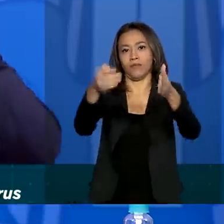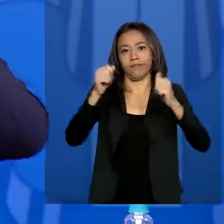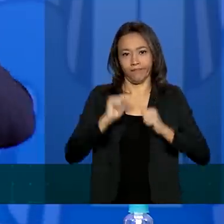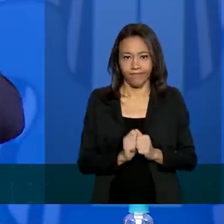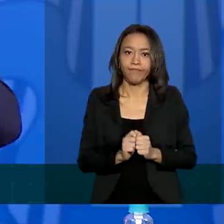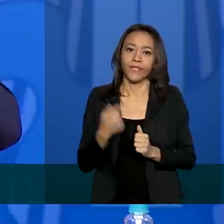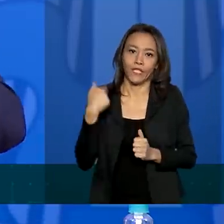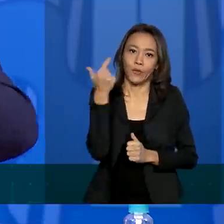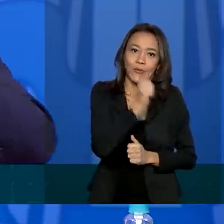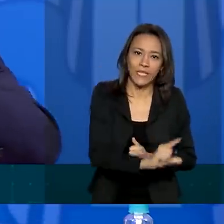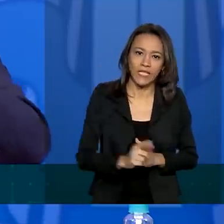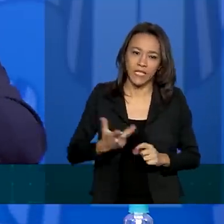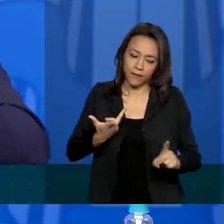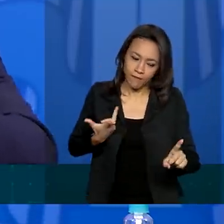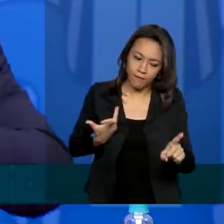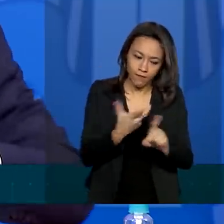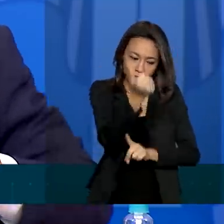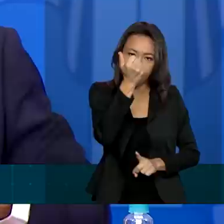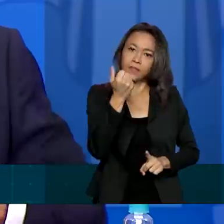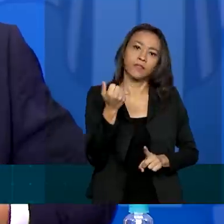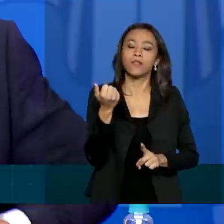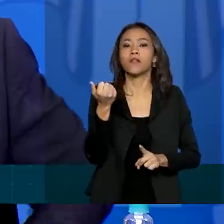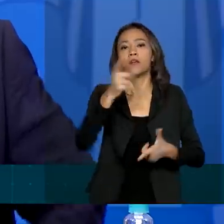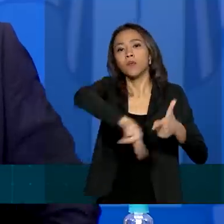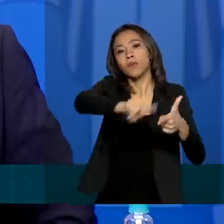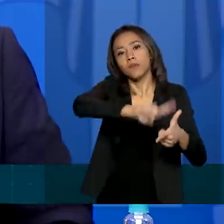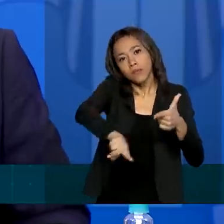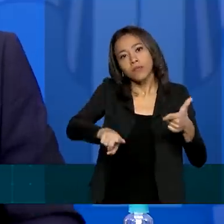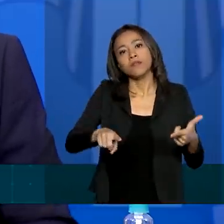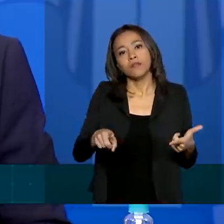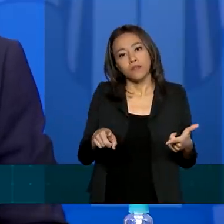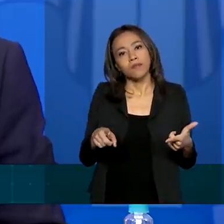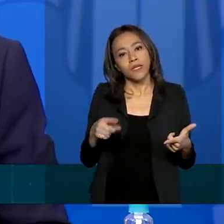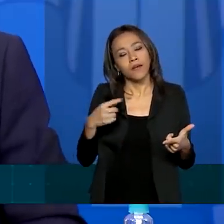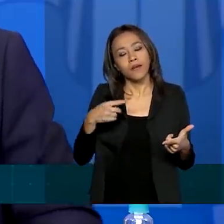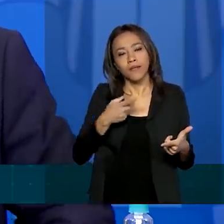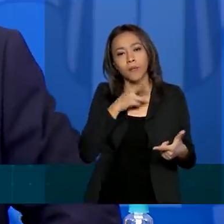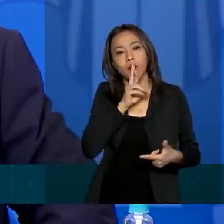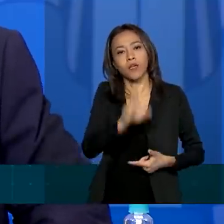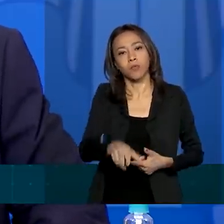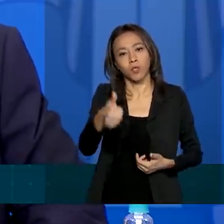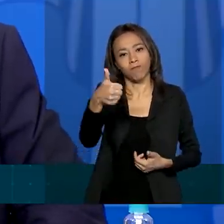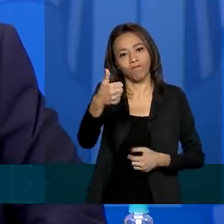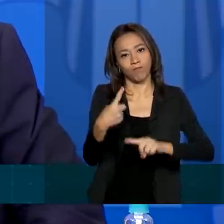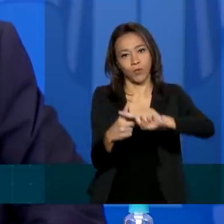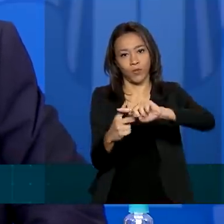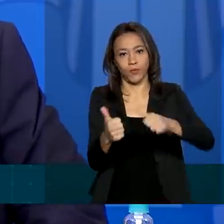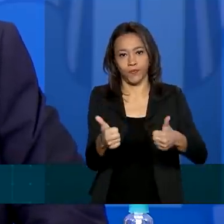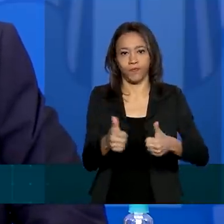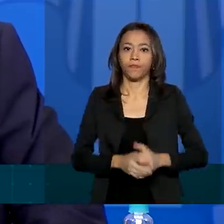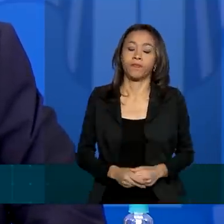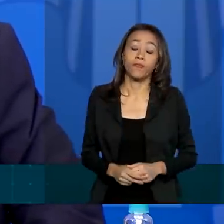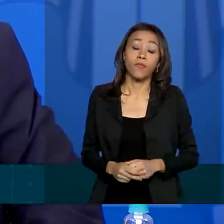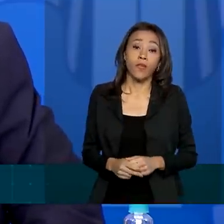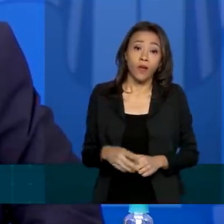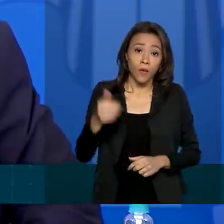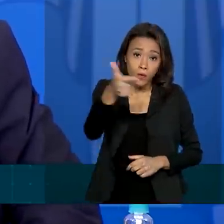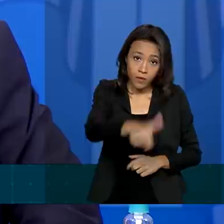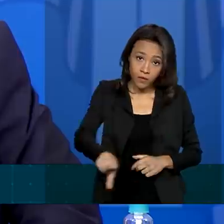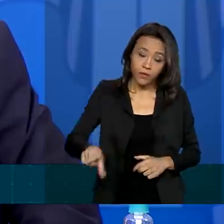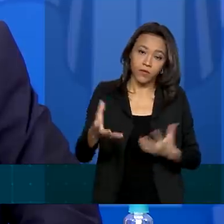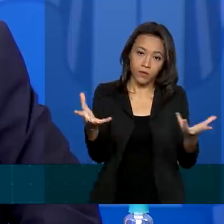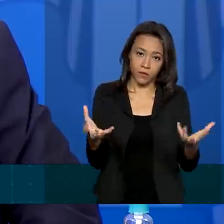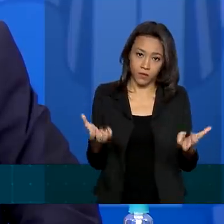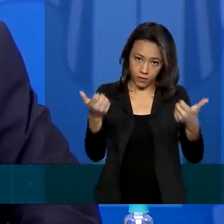tecnologia que a gente consegue atacar a causa do problema e ter esse resultado. Eu gostaria de ressaltar